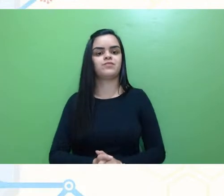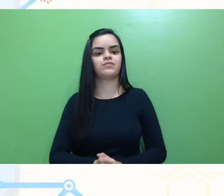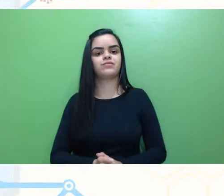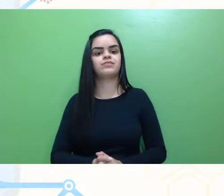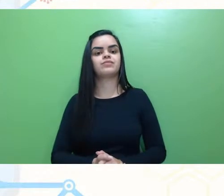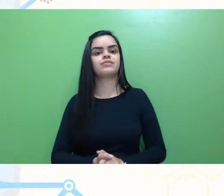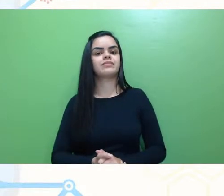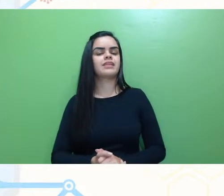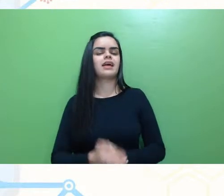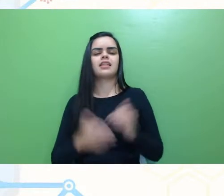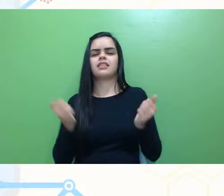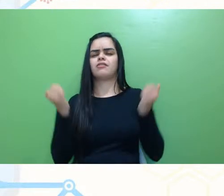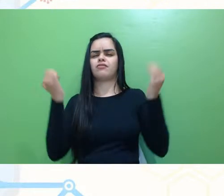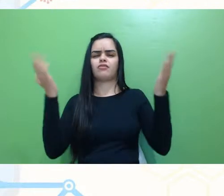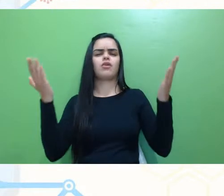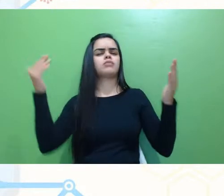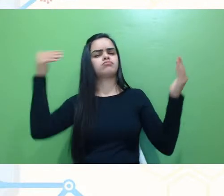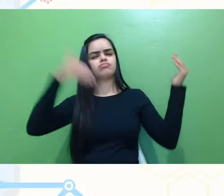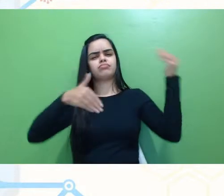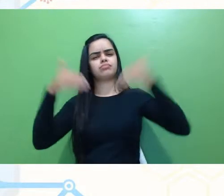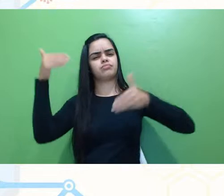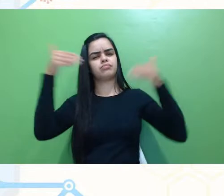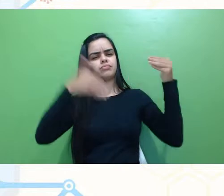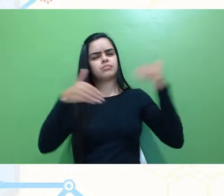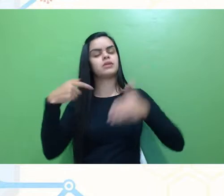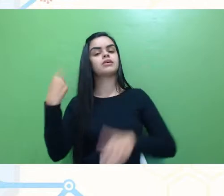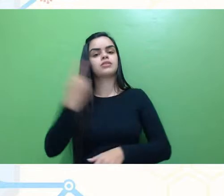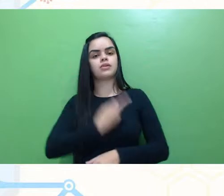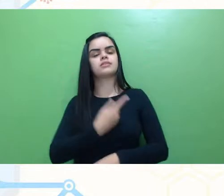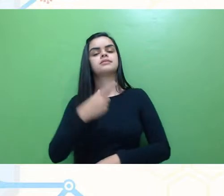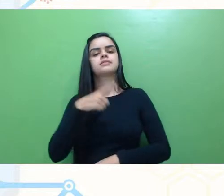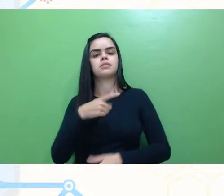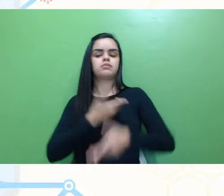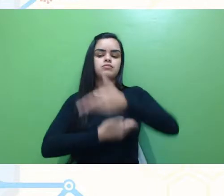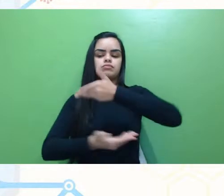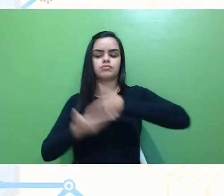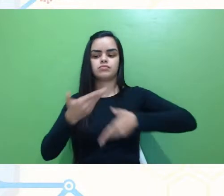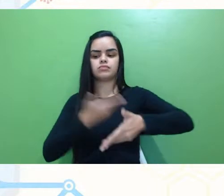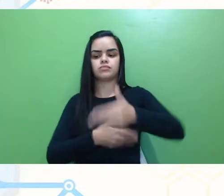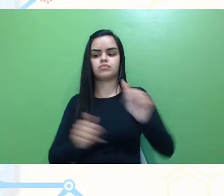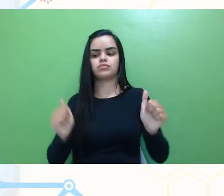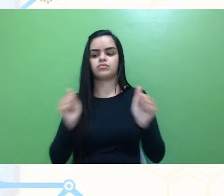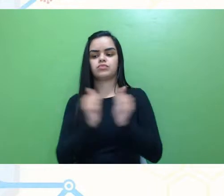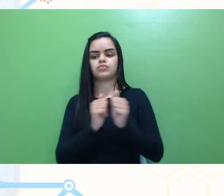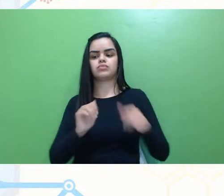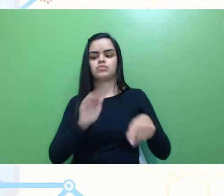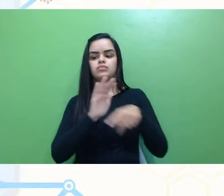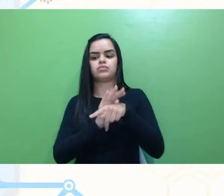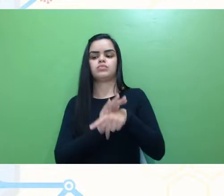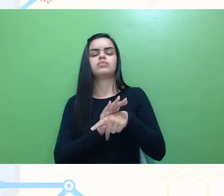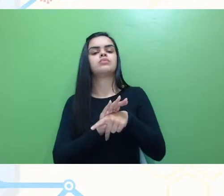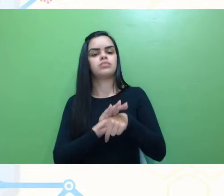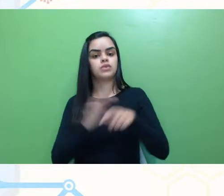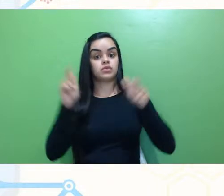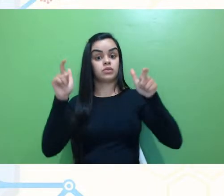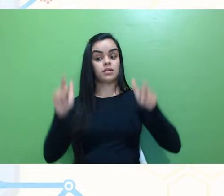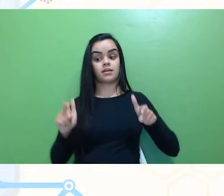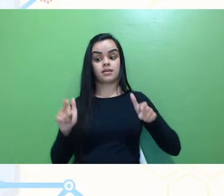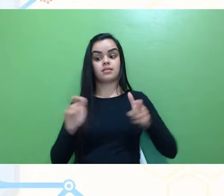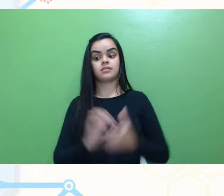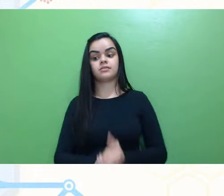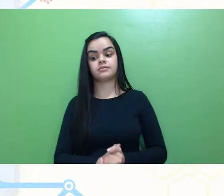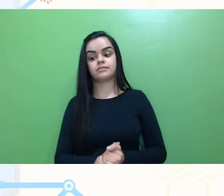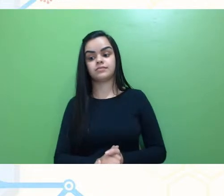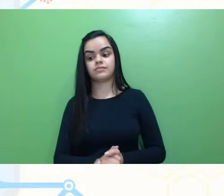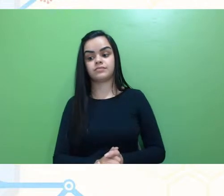coletividade maior do que isso, então, a gente tem o envolvimento de entidades, instituições locais, né,